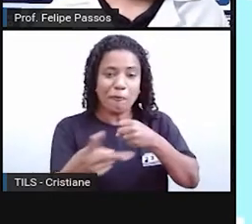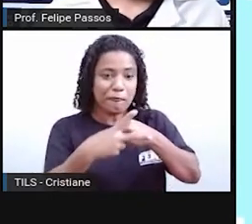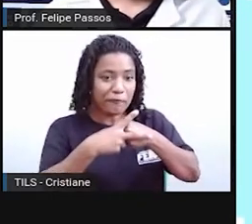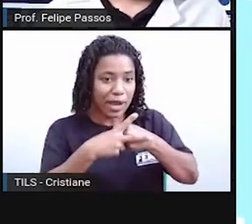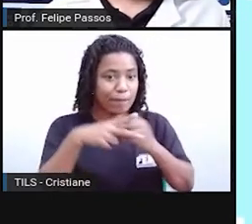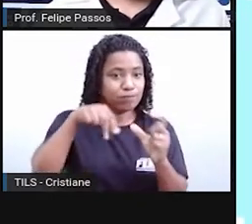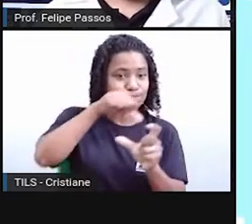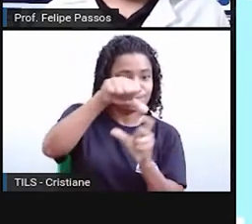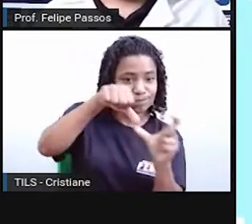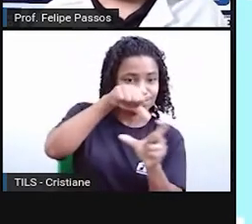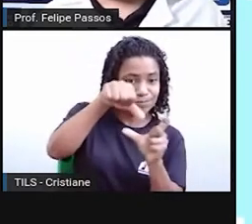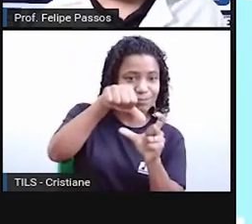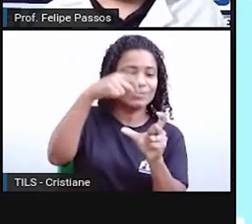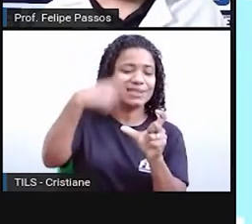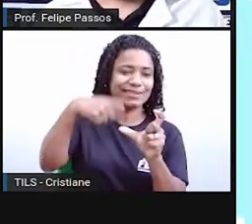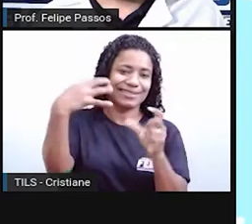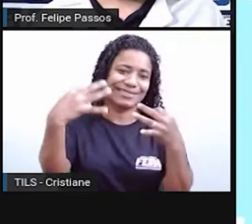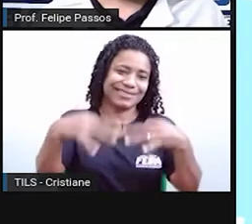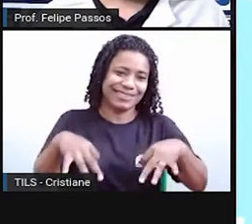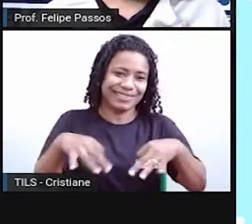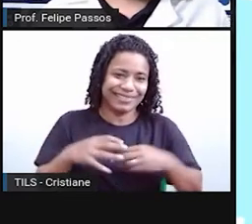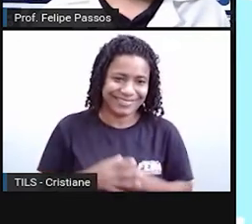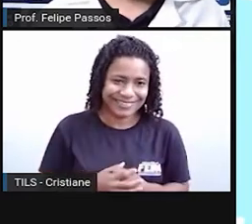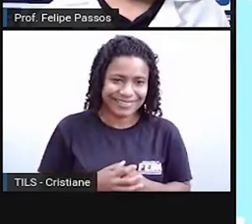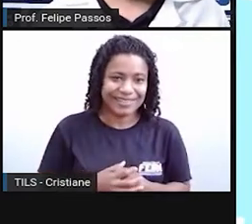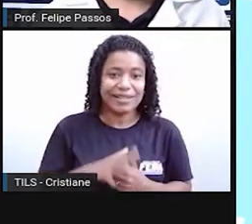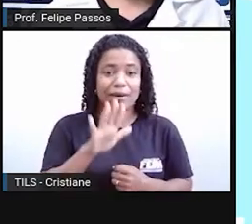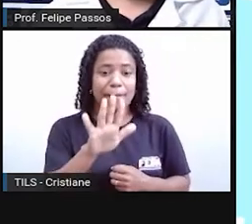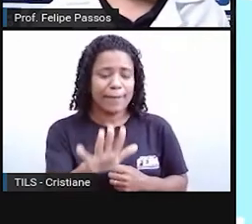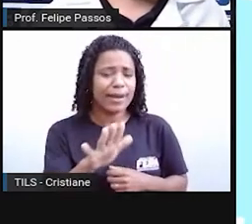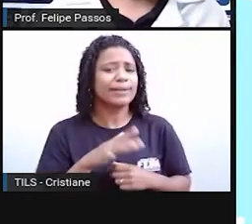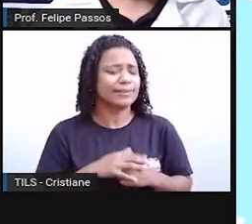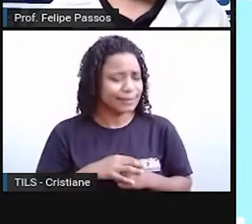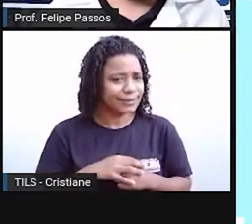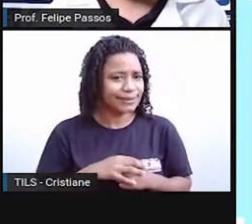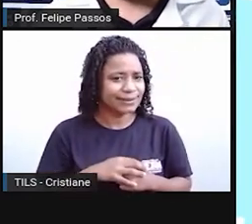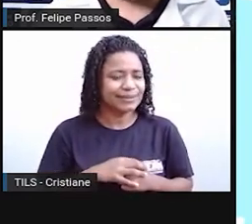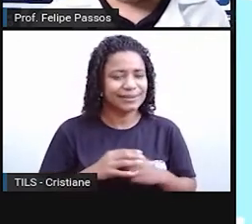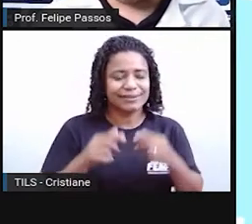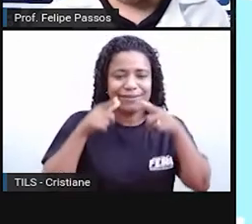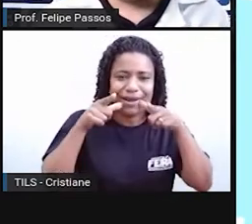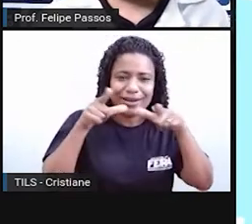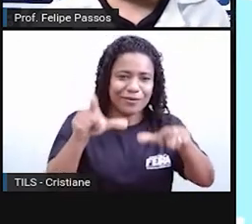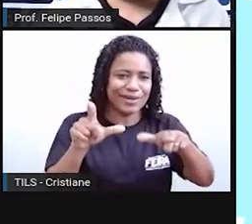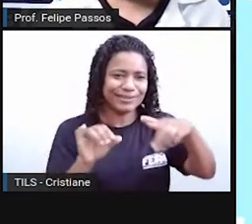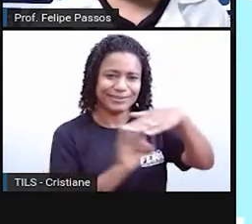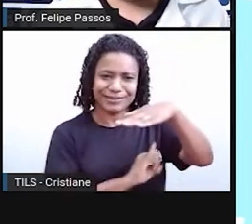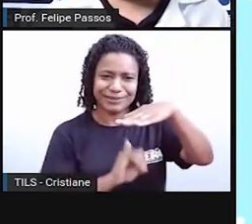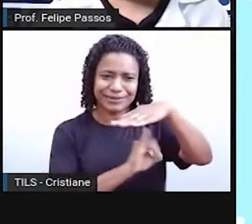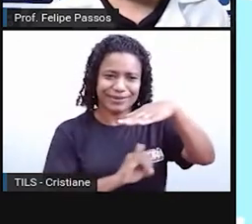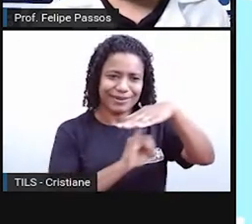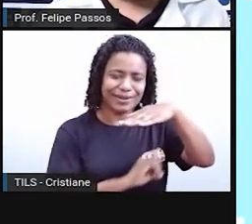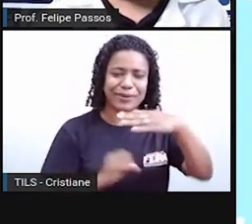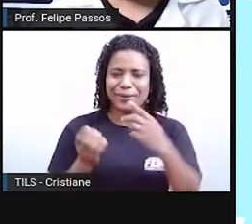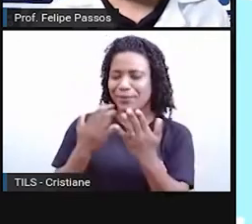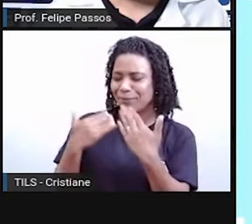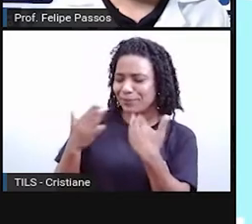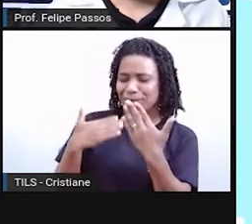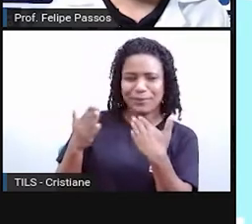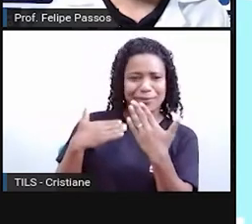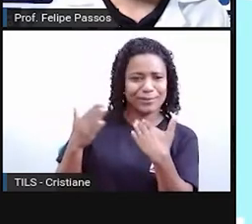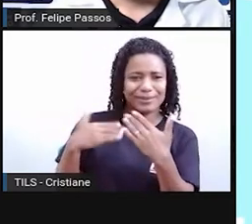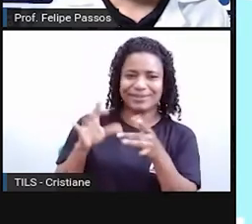enfim. Já numa linguagem coloquial, numa fala, numa conversa, você não tem que seguir essa regra necessariamente.